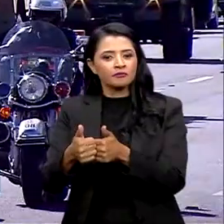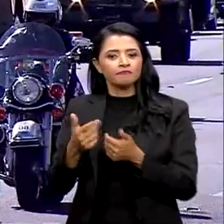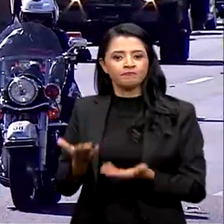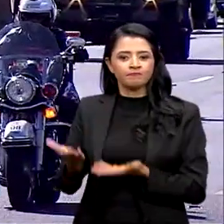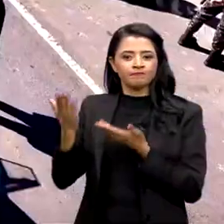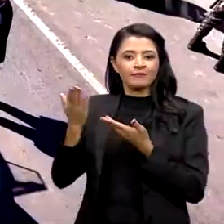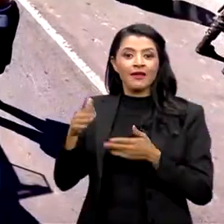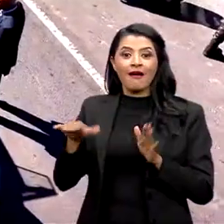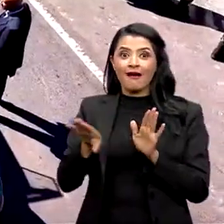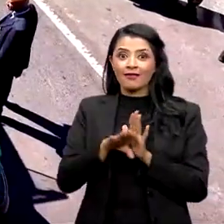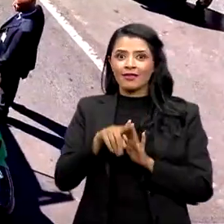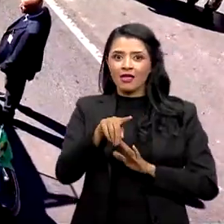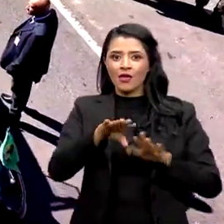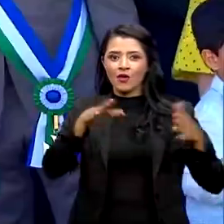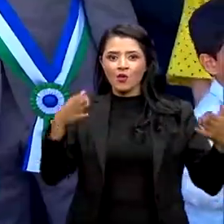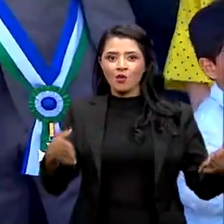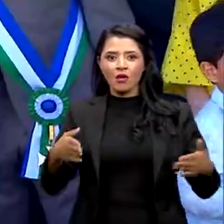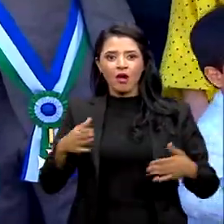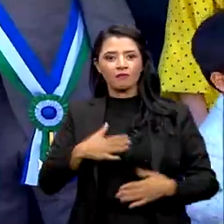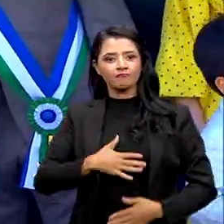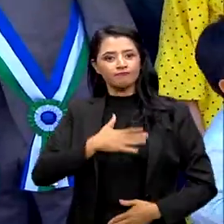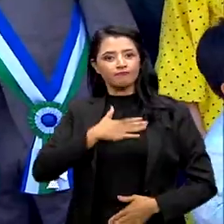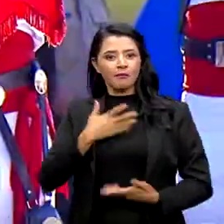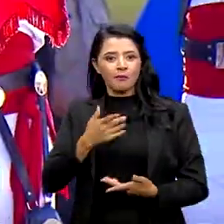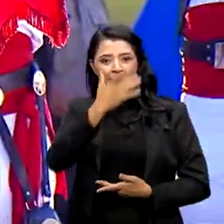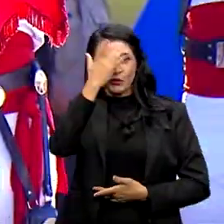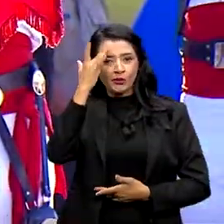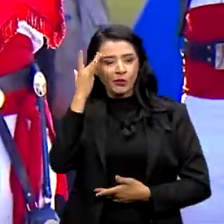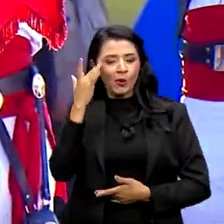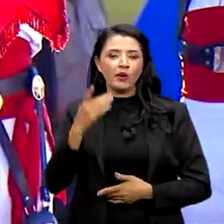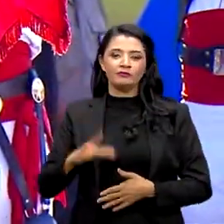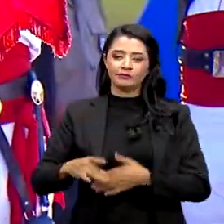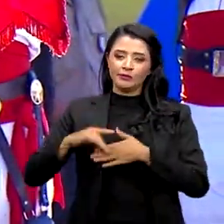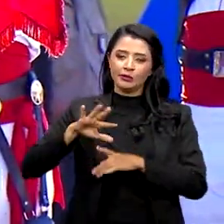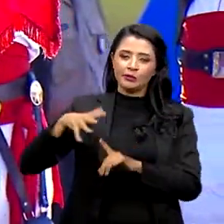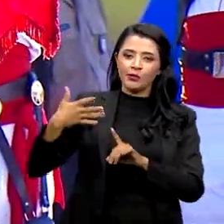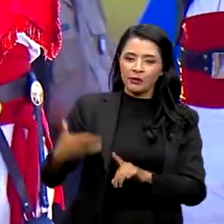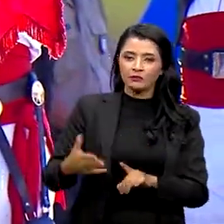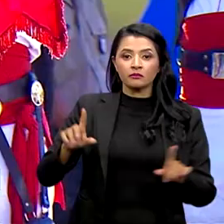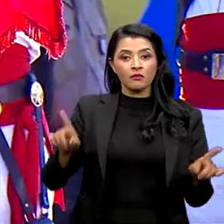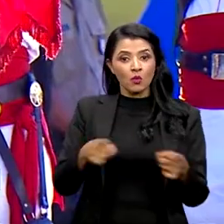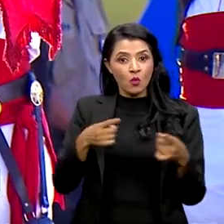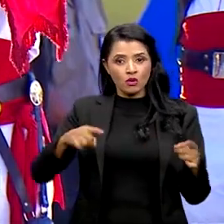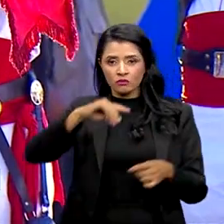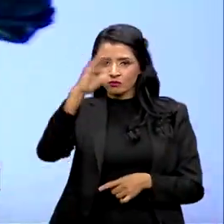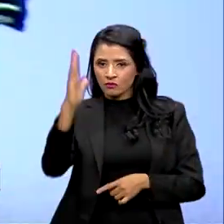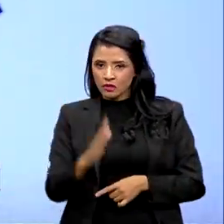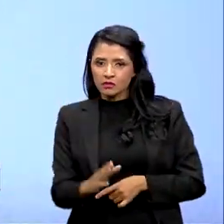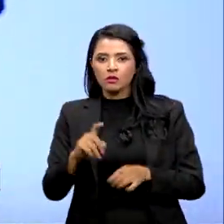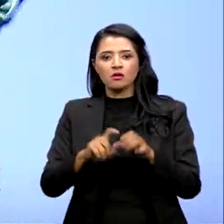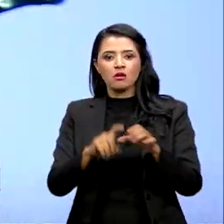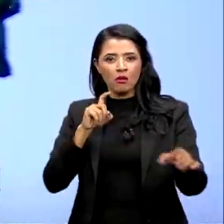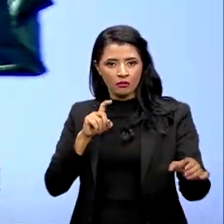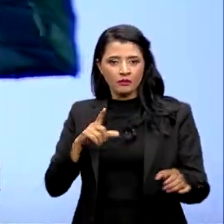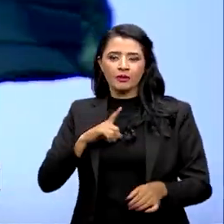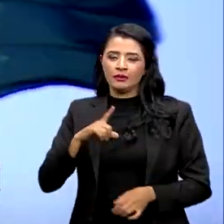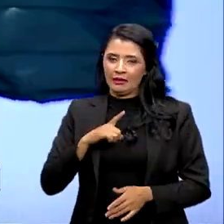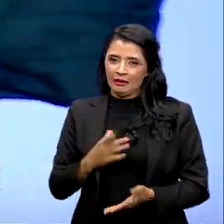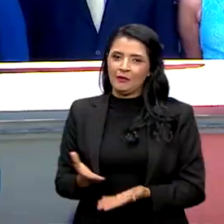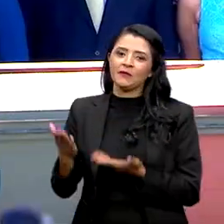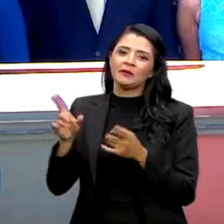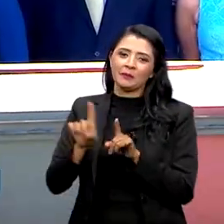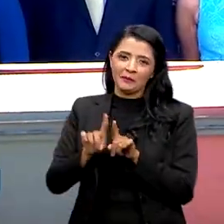até a tribuna de honra das autoridades. Os hinos nacional e da independência foram tocados.